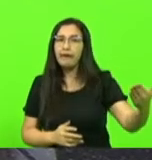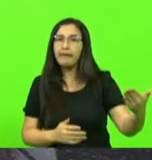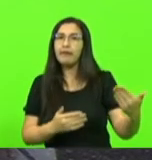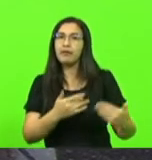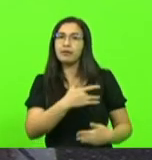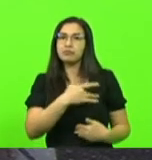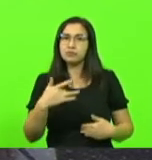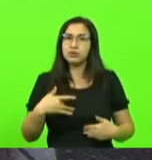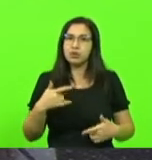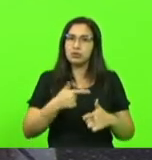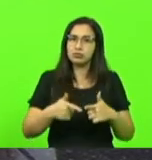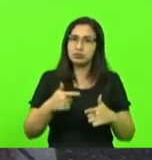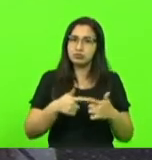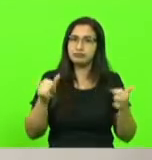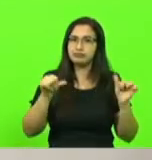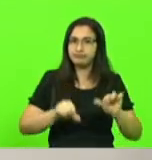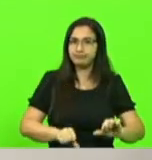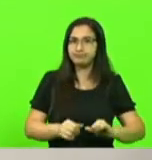pessoa. Obrigado, presidente.